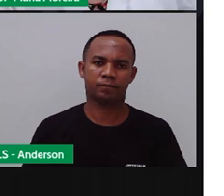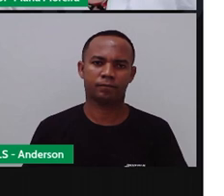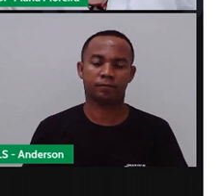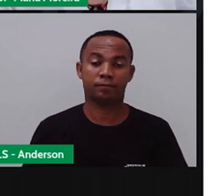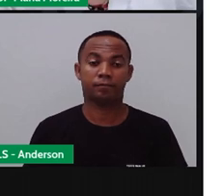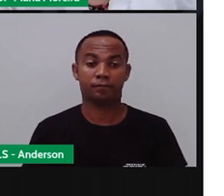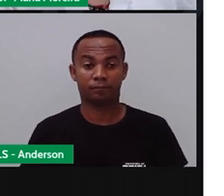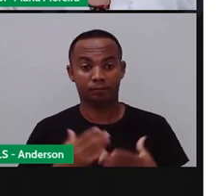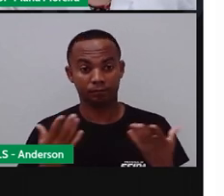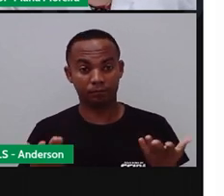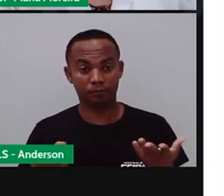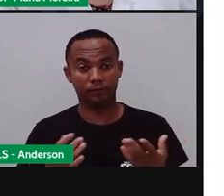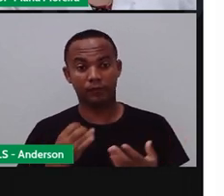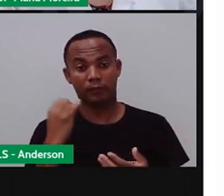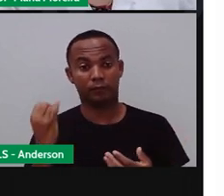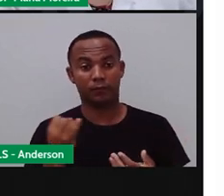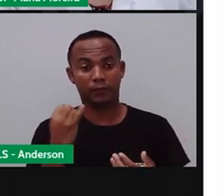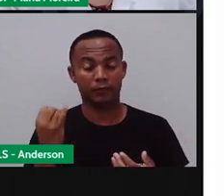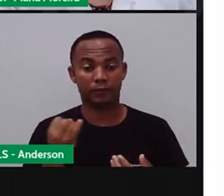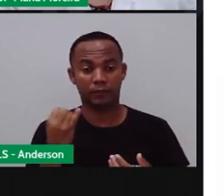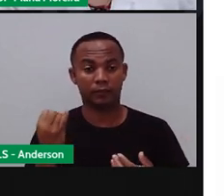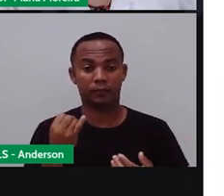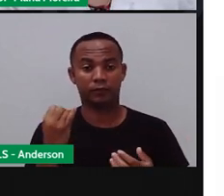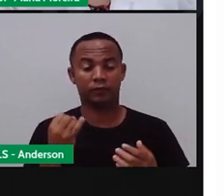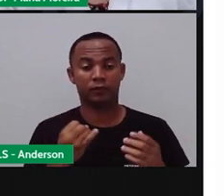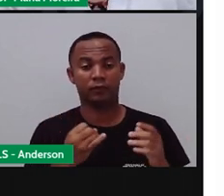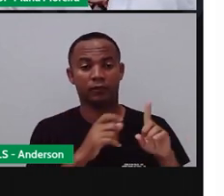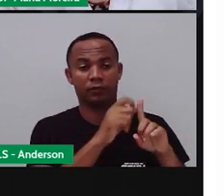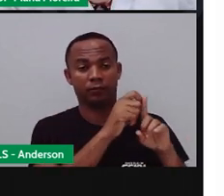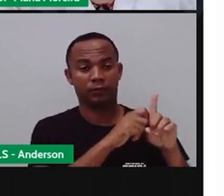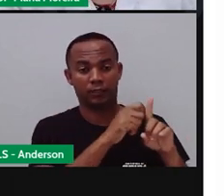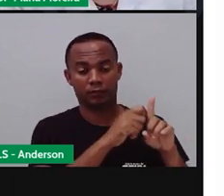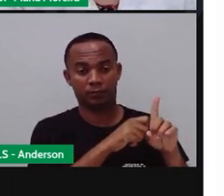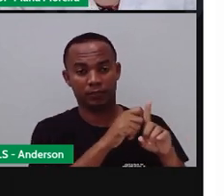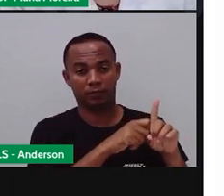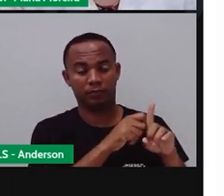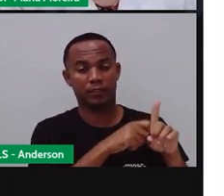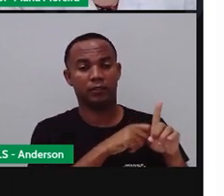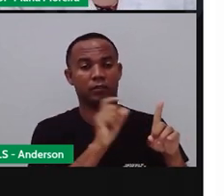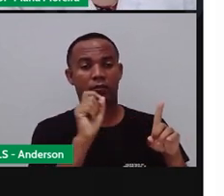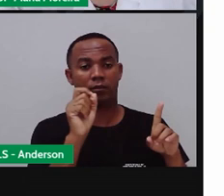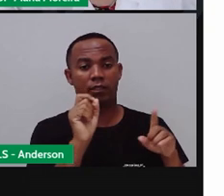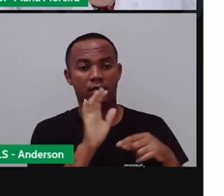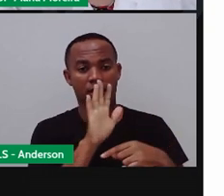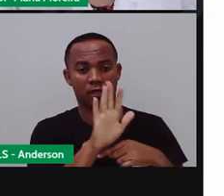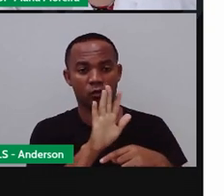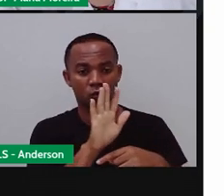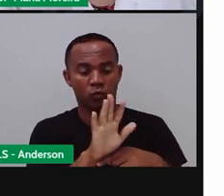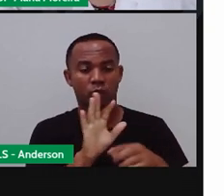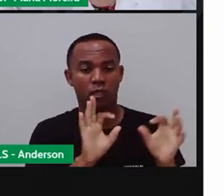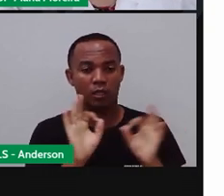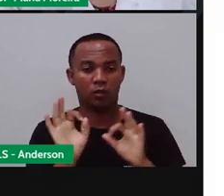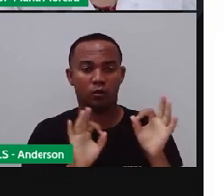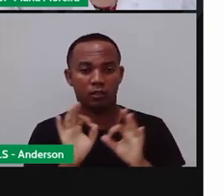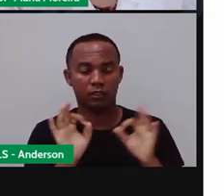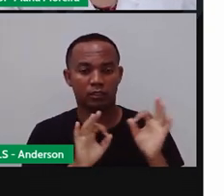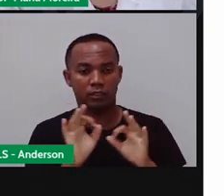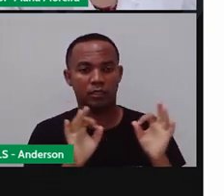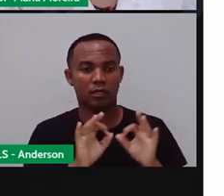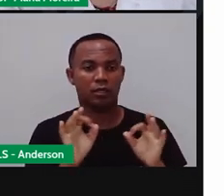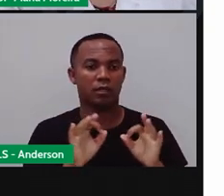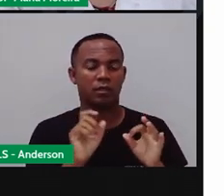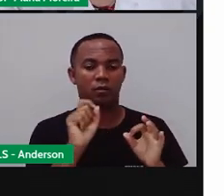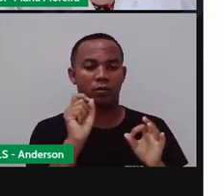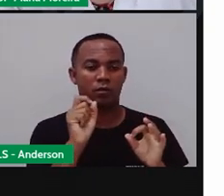Bom, ele é importante, né? O calendário, no caso, porque nos ajuda a organizar as atividades que temos